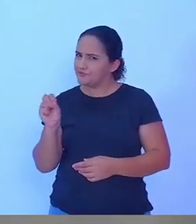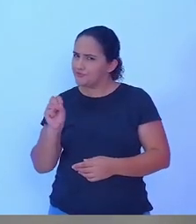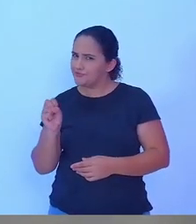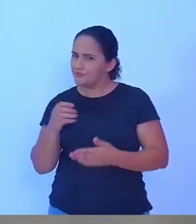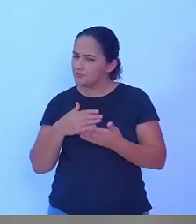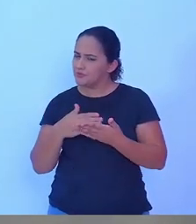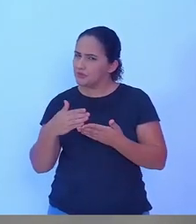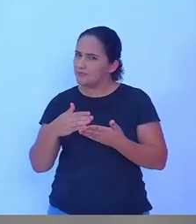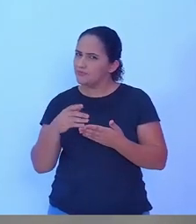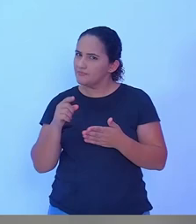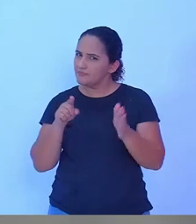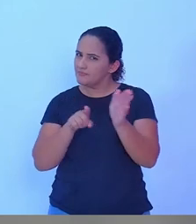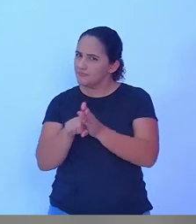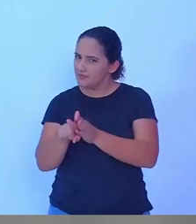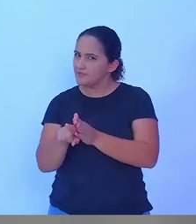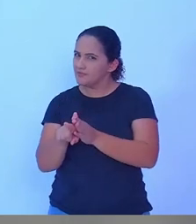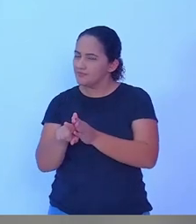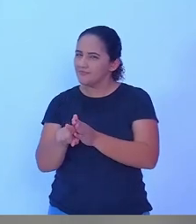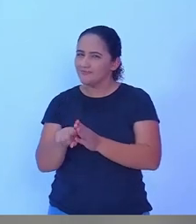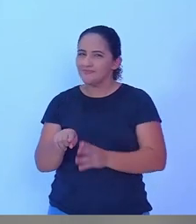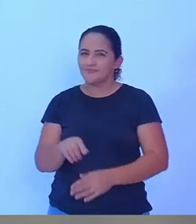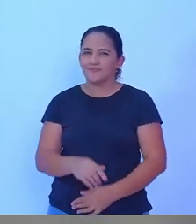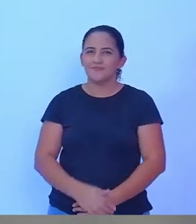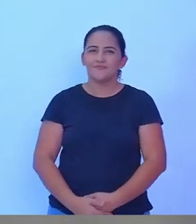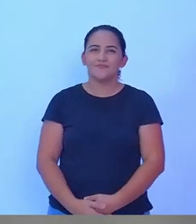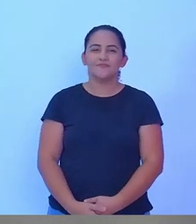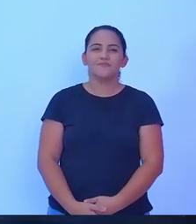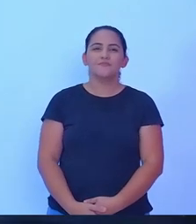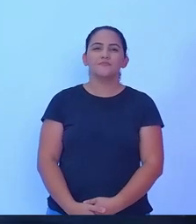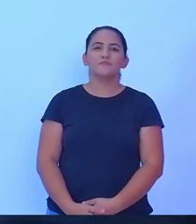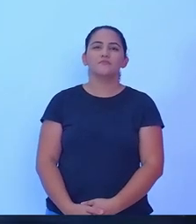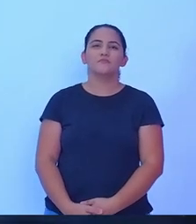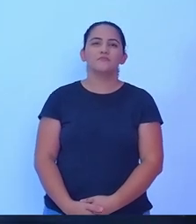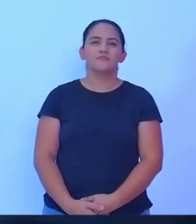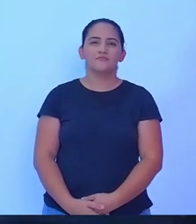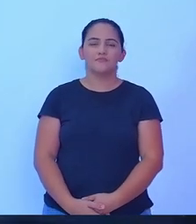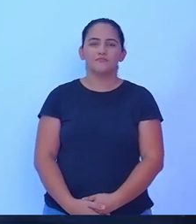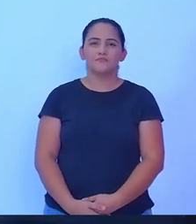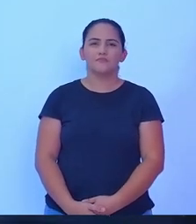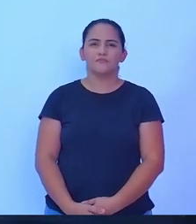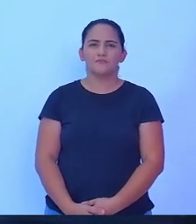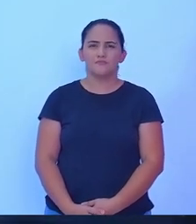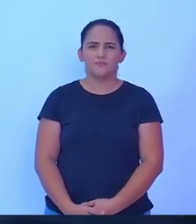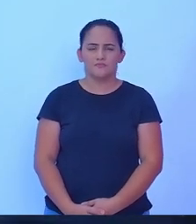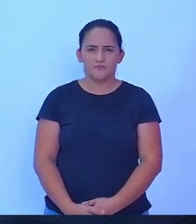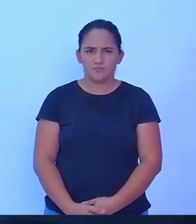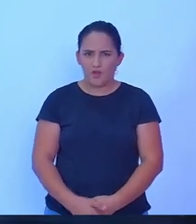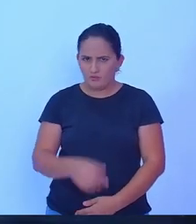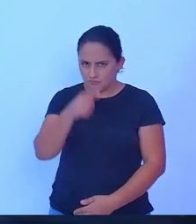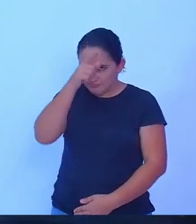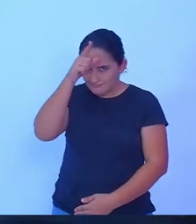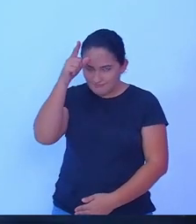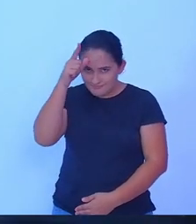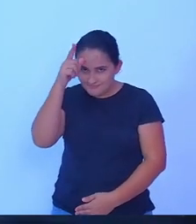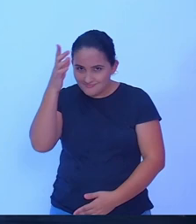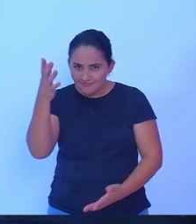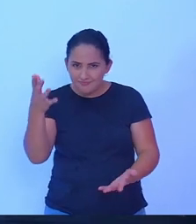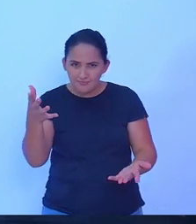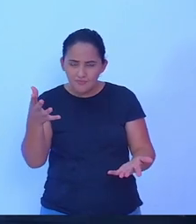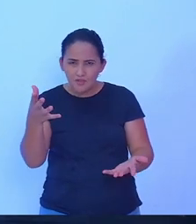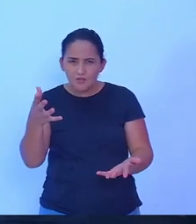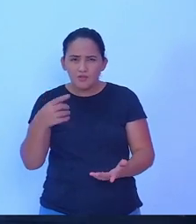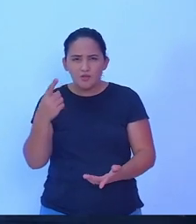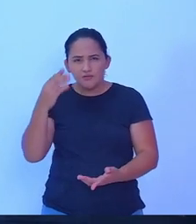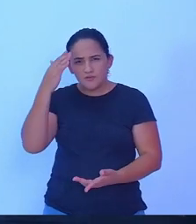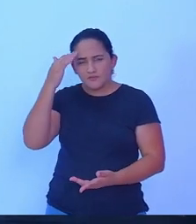para fazer a pergunta para seu adversário. senhor Lucindo, sabedores que